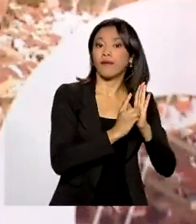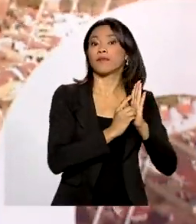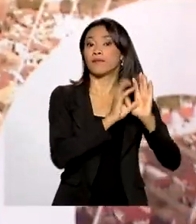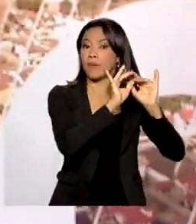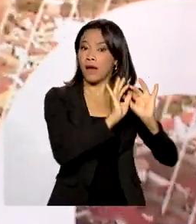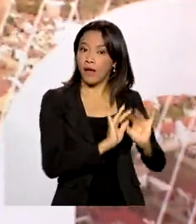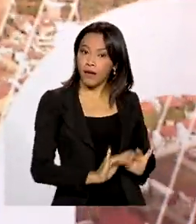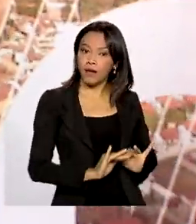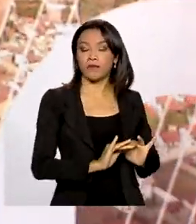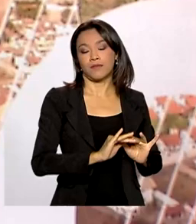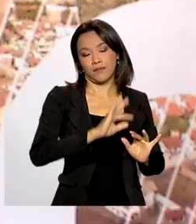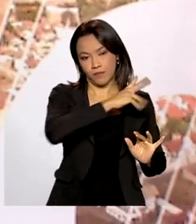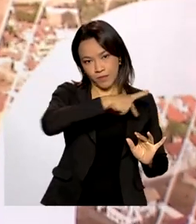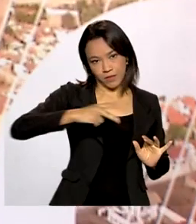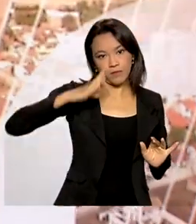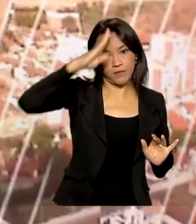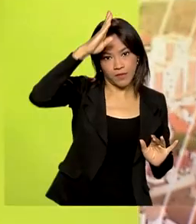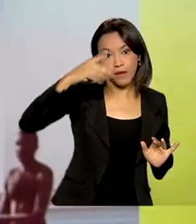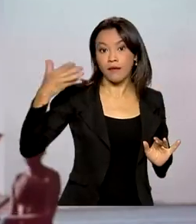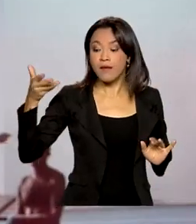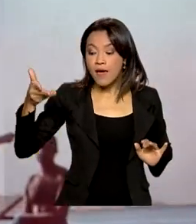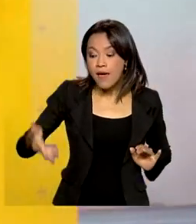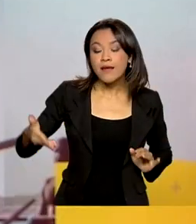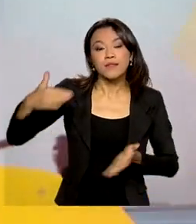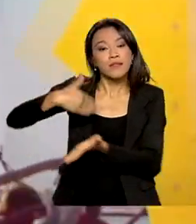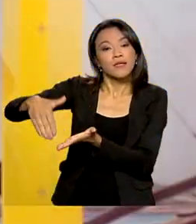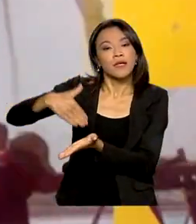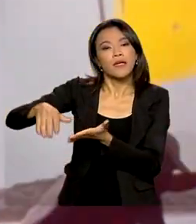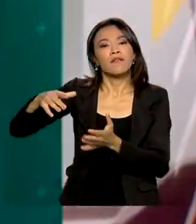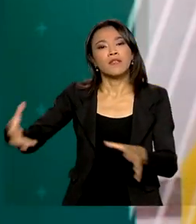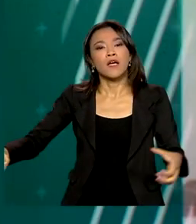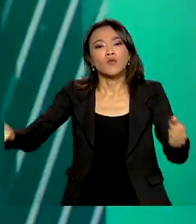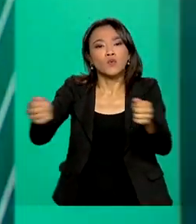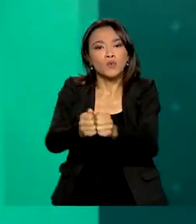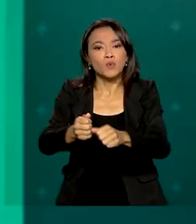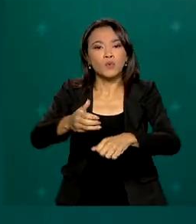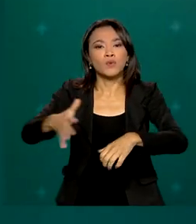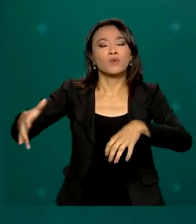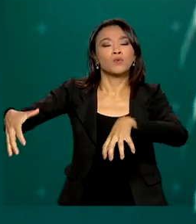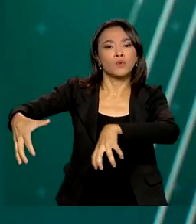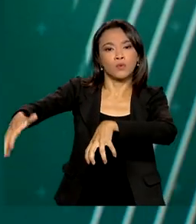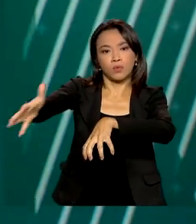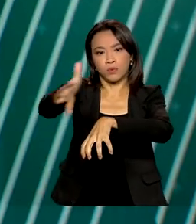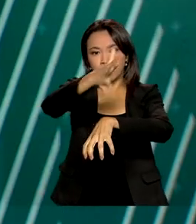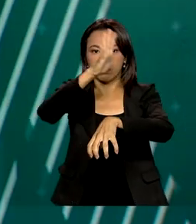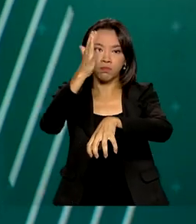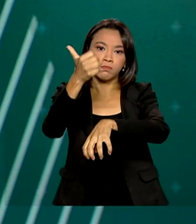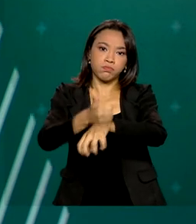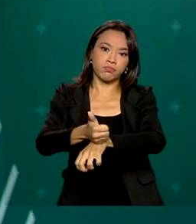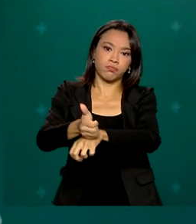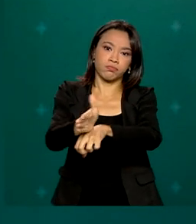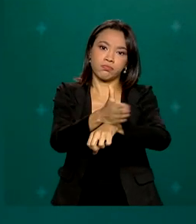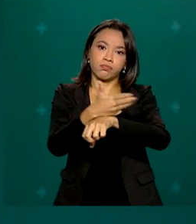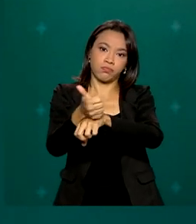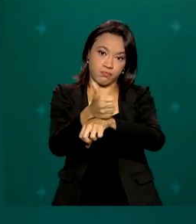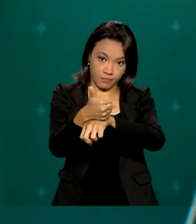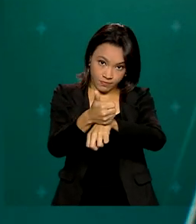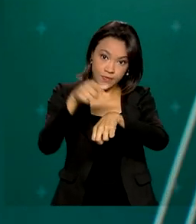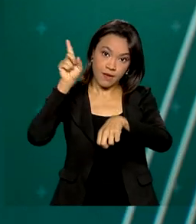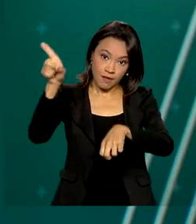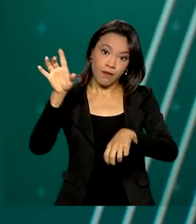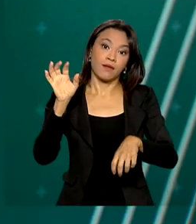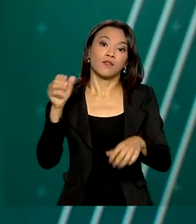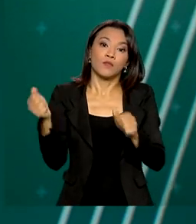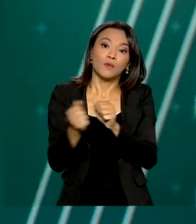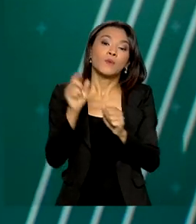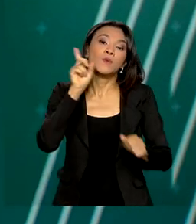Bolsonaro. A representação vai funcionar junto à Embaixada do Brasil na capital americana. Em parceria com o Ministério